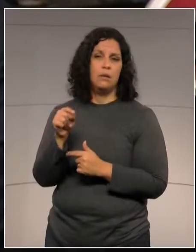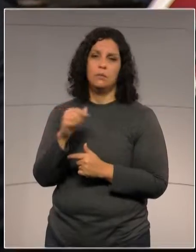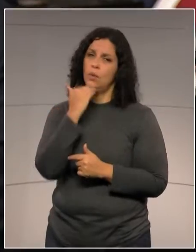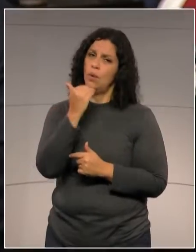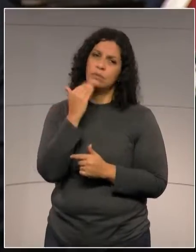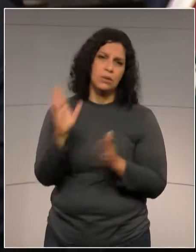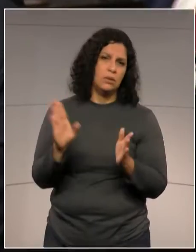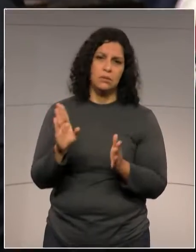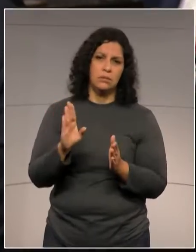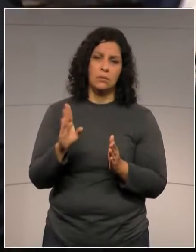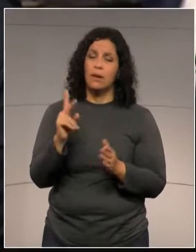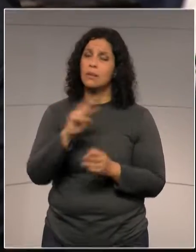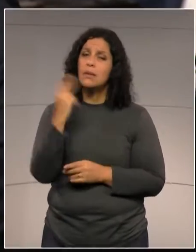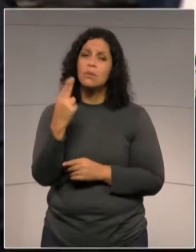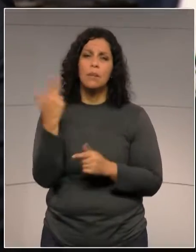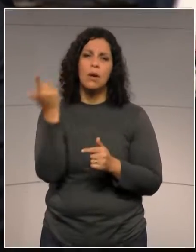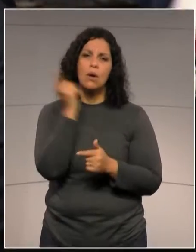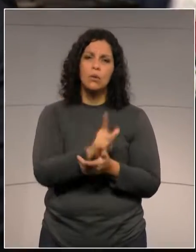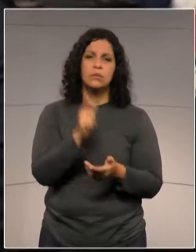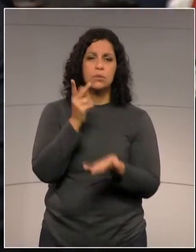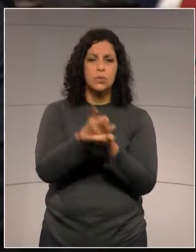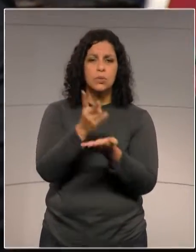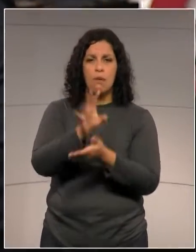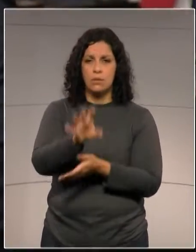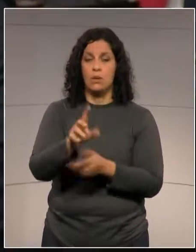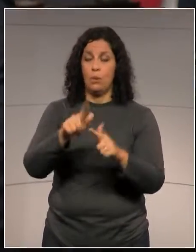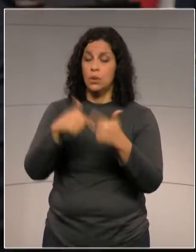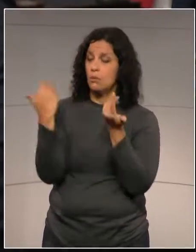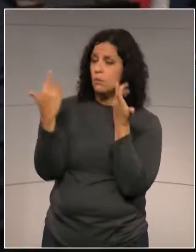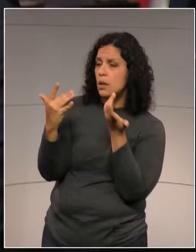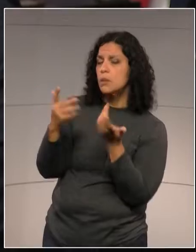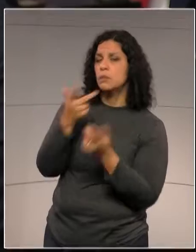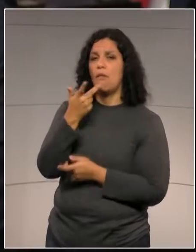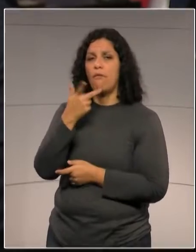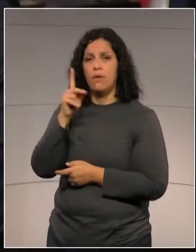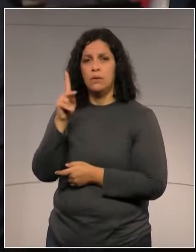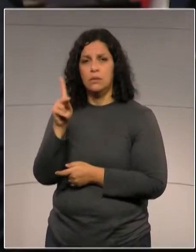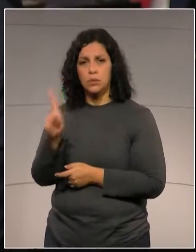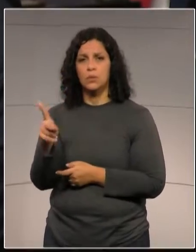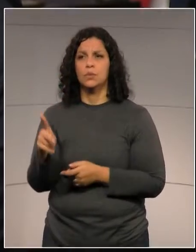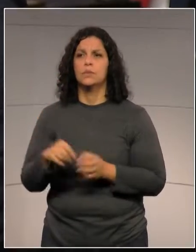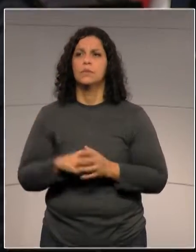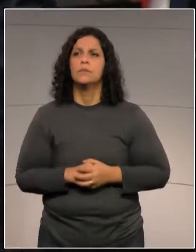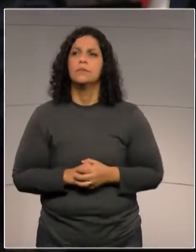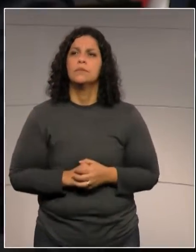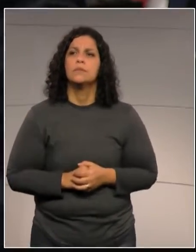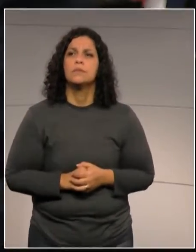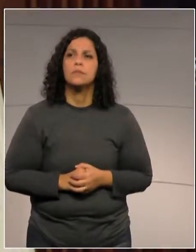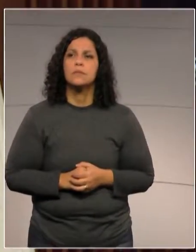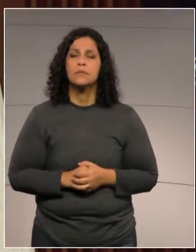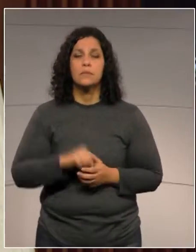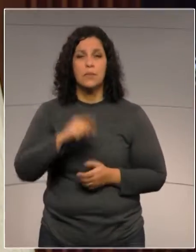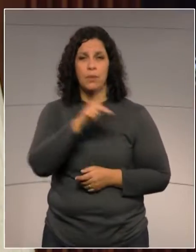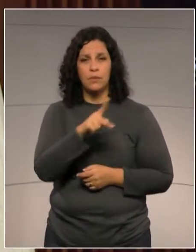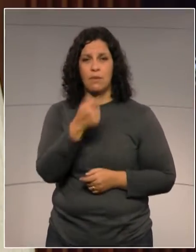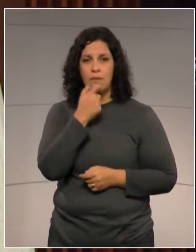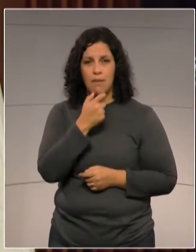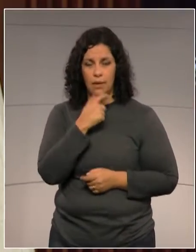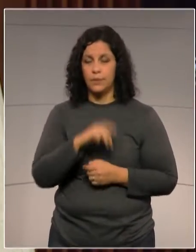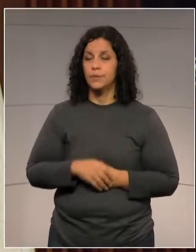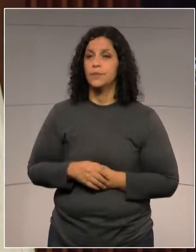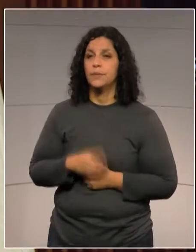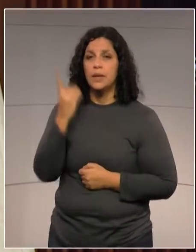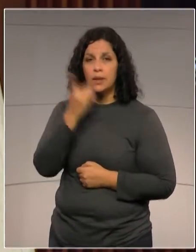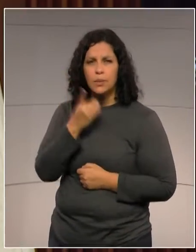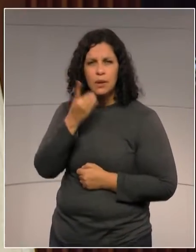não pode perdurar por mais tempo. Meus parabéns aí pela sua palestra. Deputado Nenos. Deputado